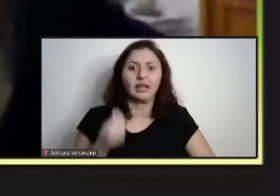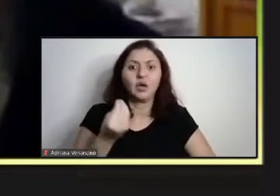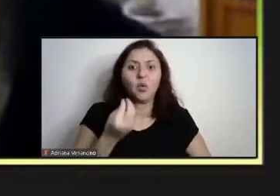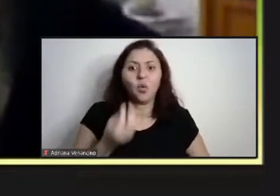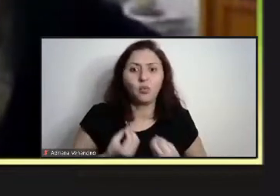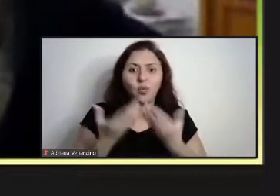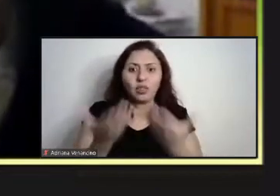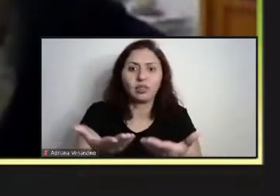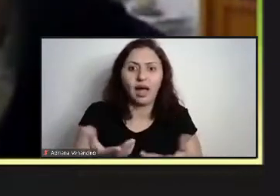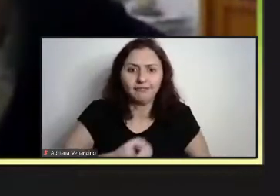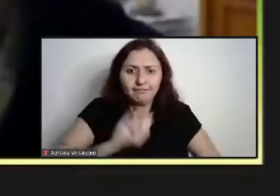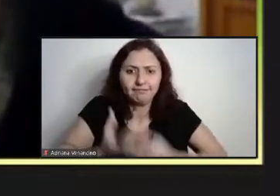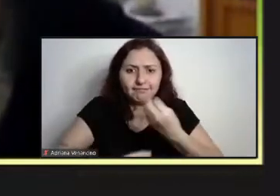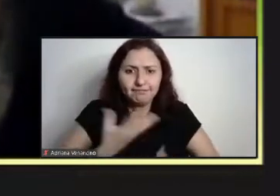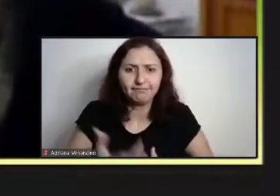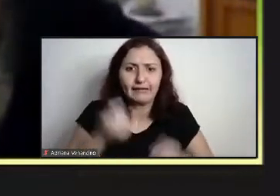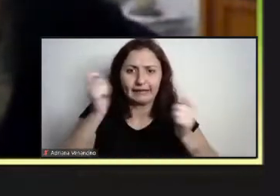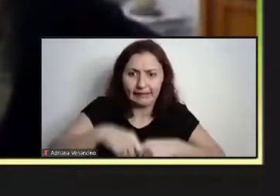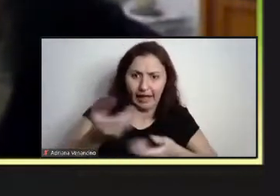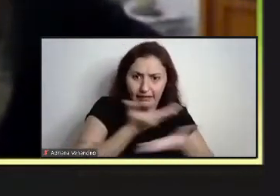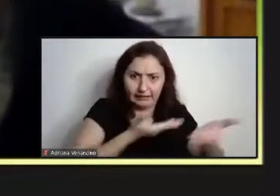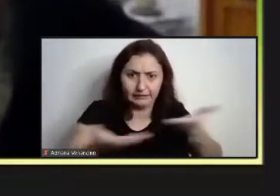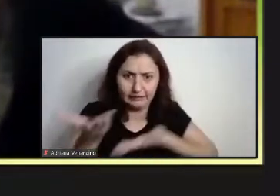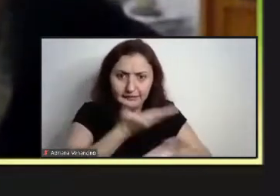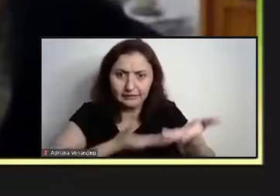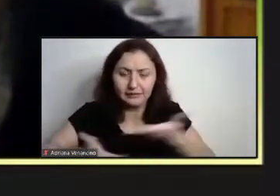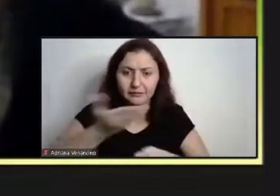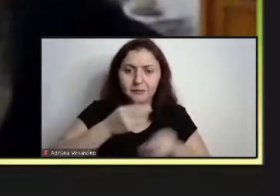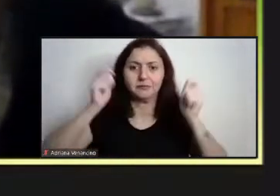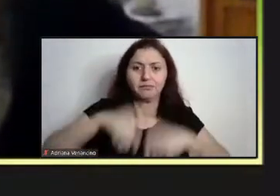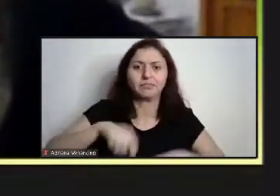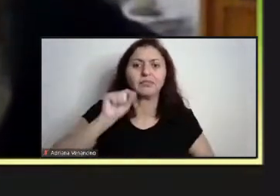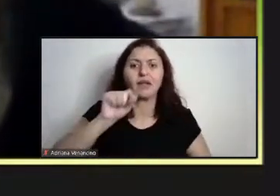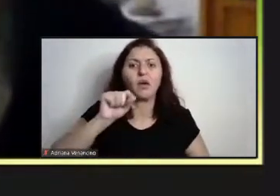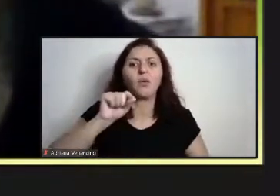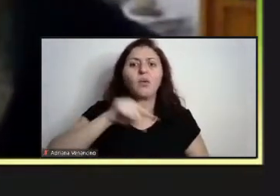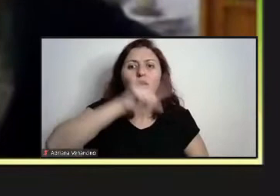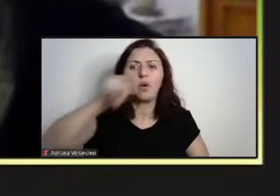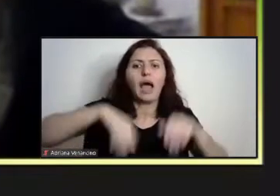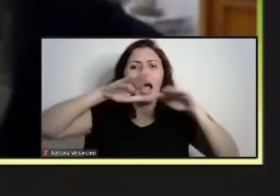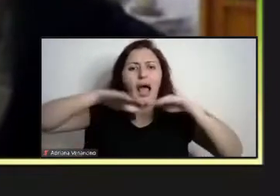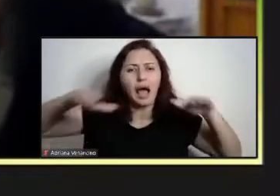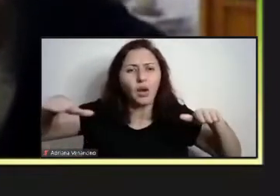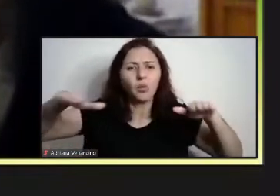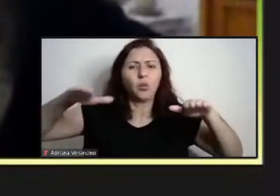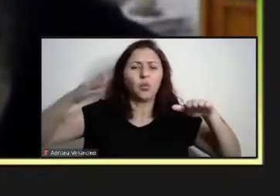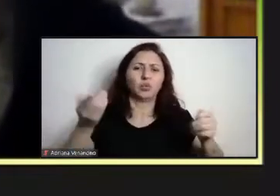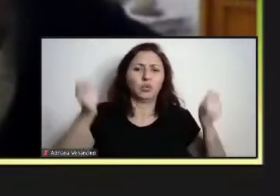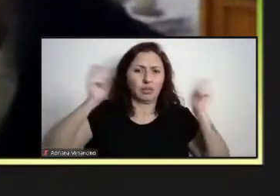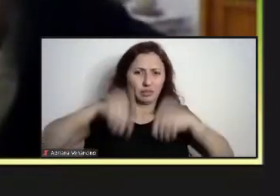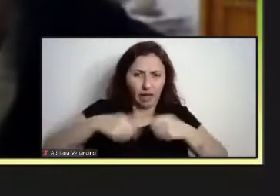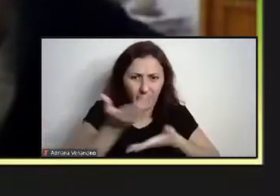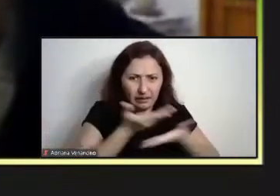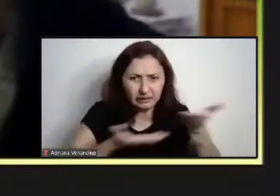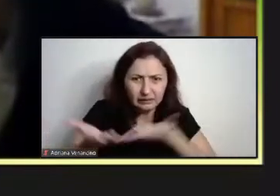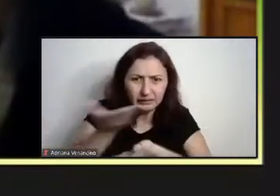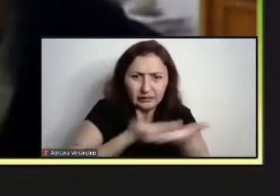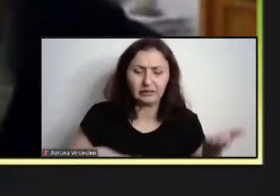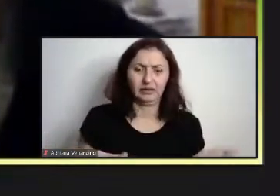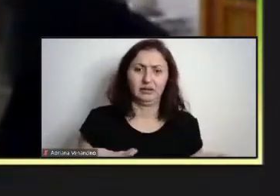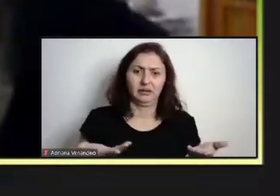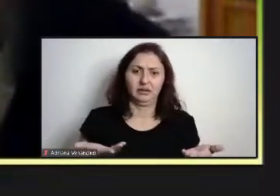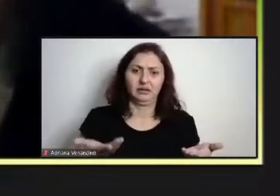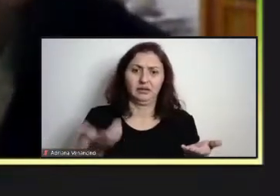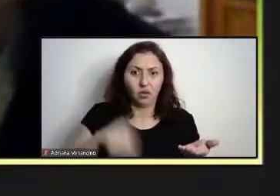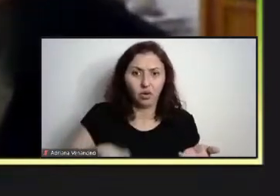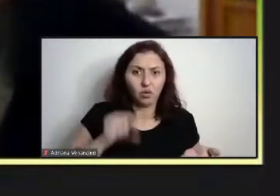interatividade, conseguir garantir, por exemplo, que os alunos, que as alunas possam interagir com as